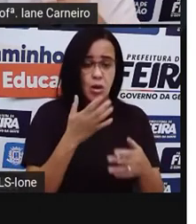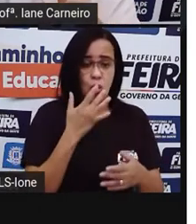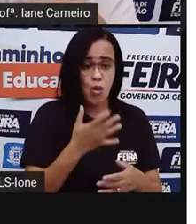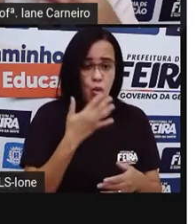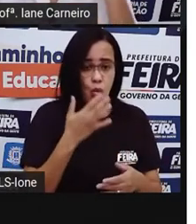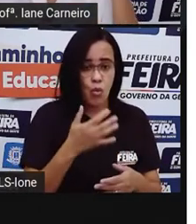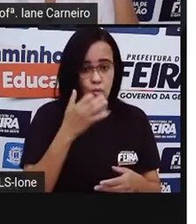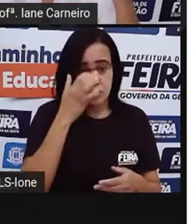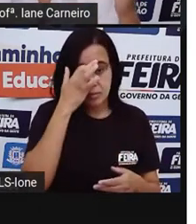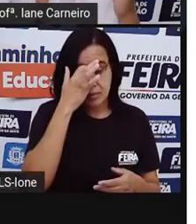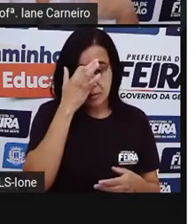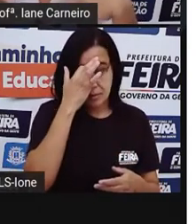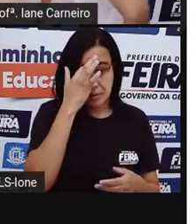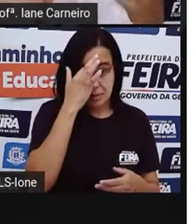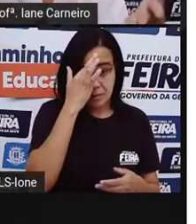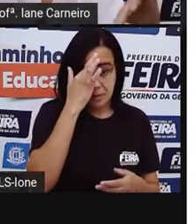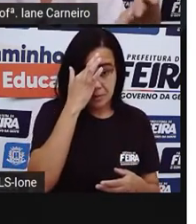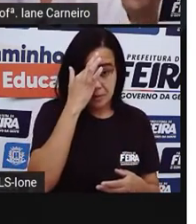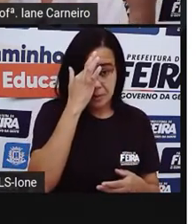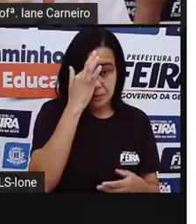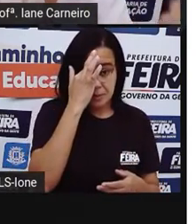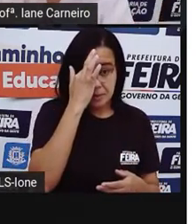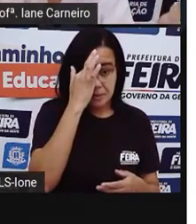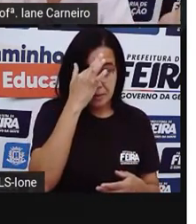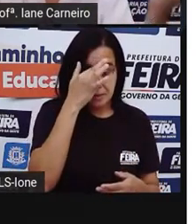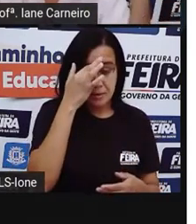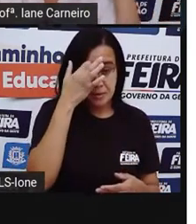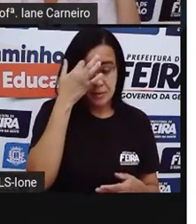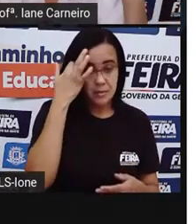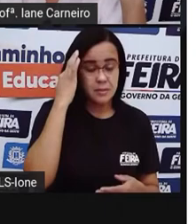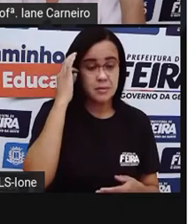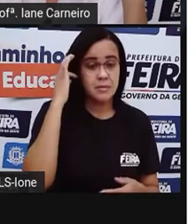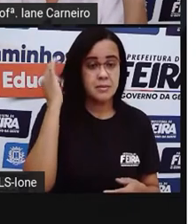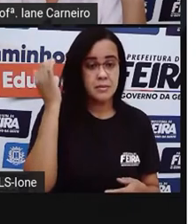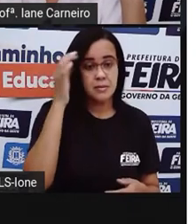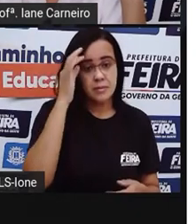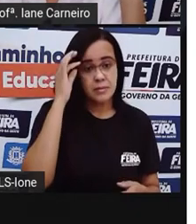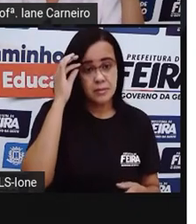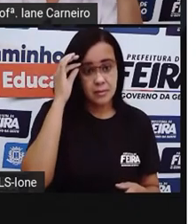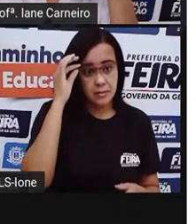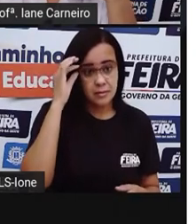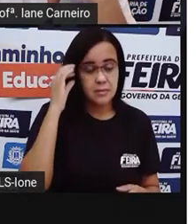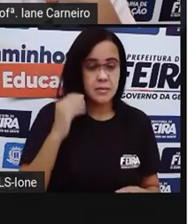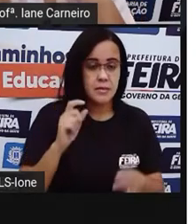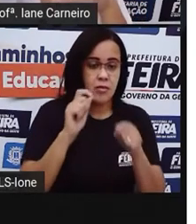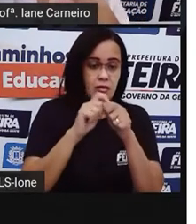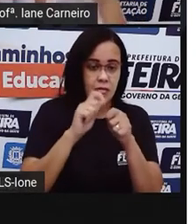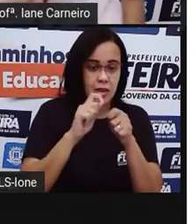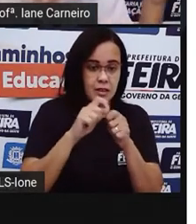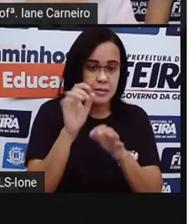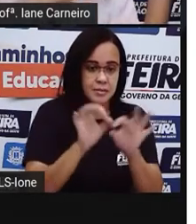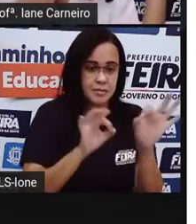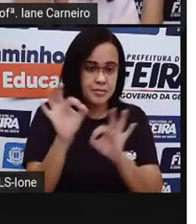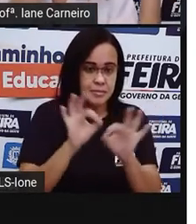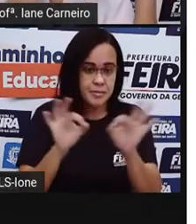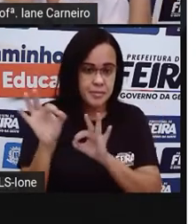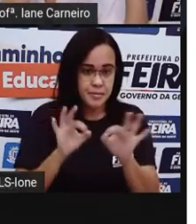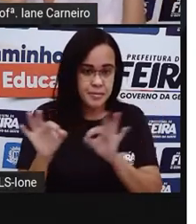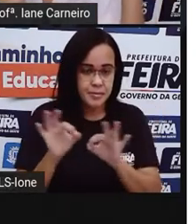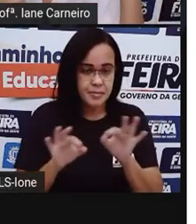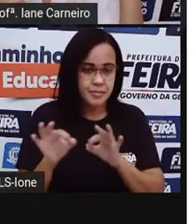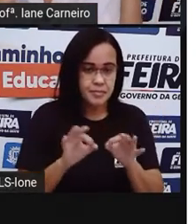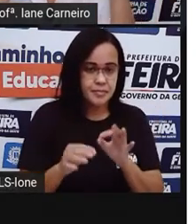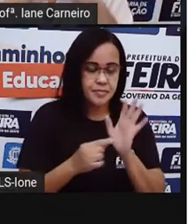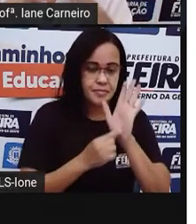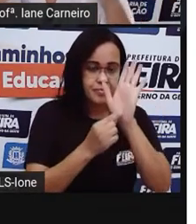poderia ser de qualquer cor. Quem vai decidir isso é você, certo? Então, gente vai fazer, ó. Antes da pró mostrar para vocês o